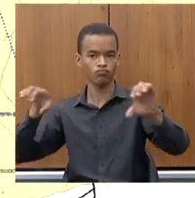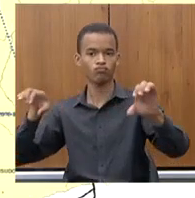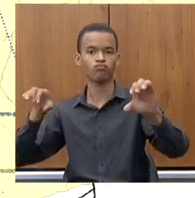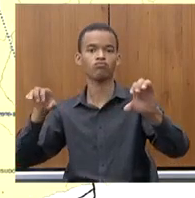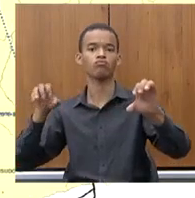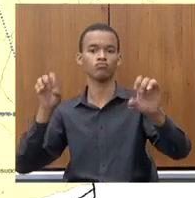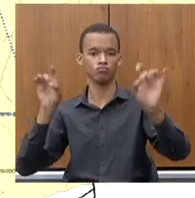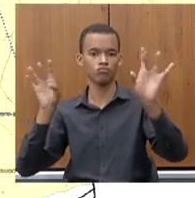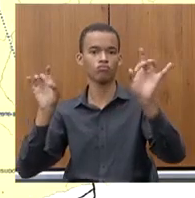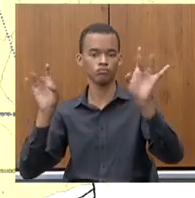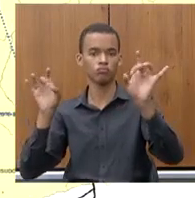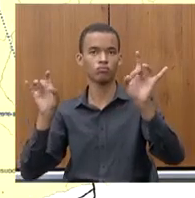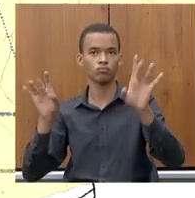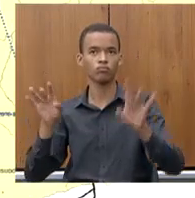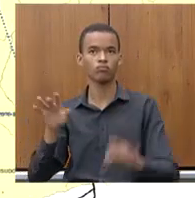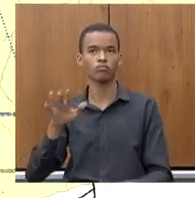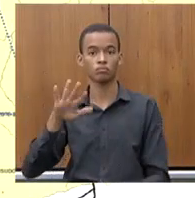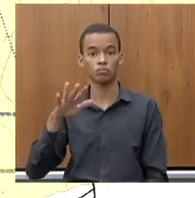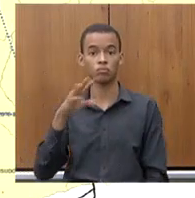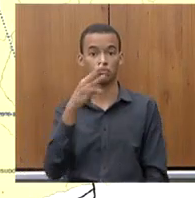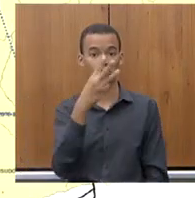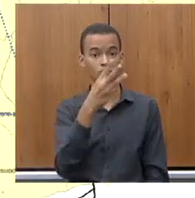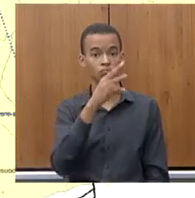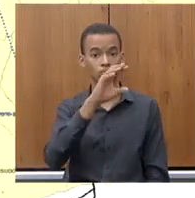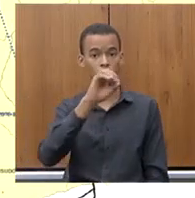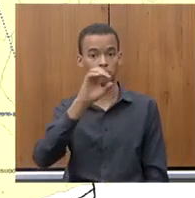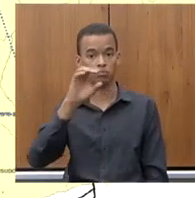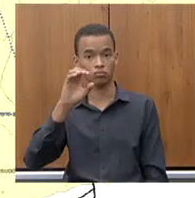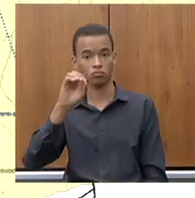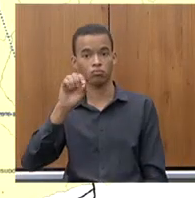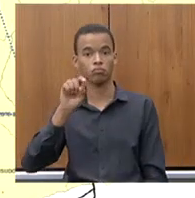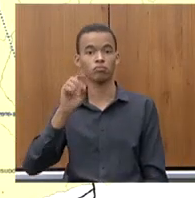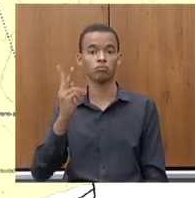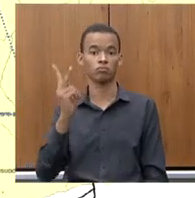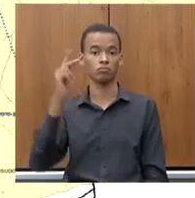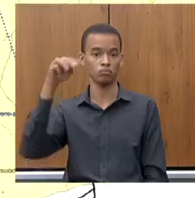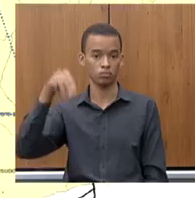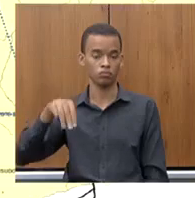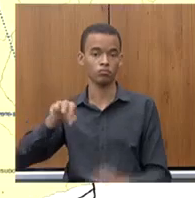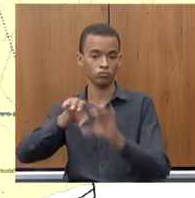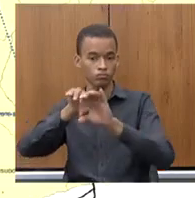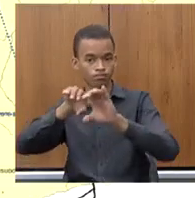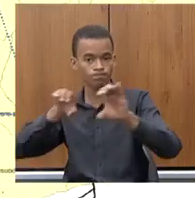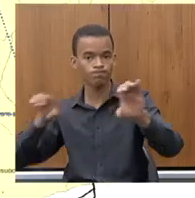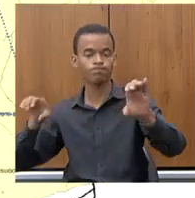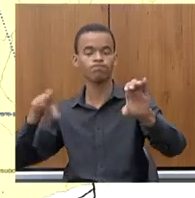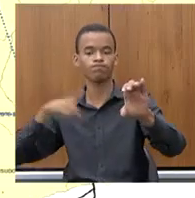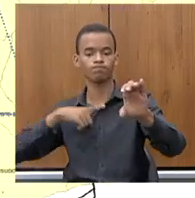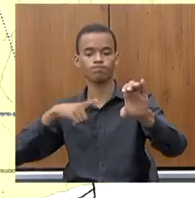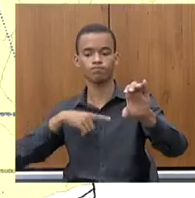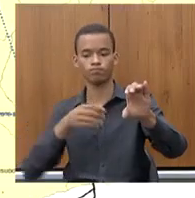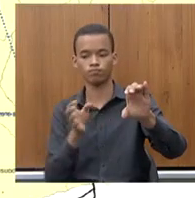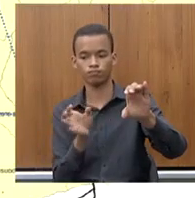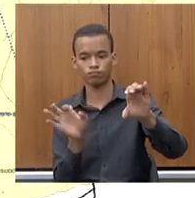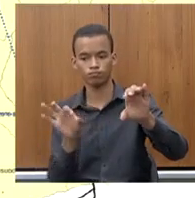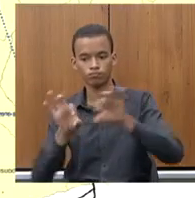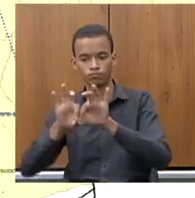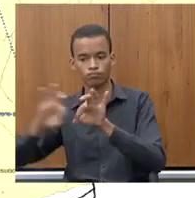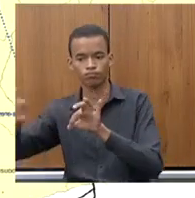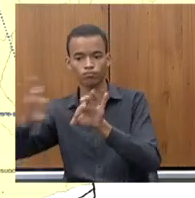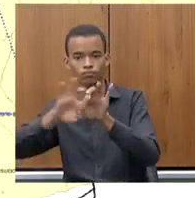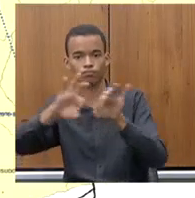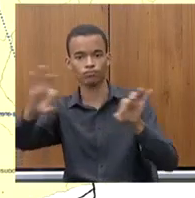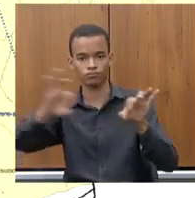considerando o tronco central e as suas ramificações e serão